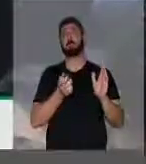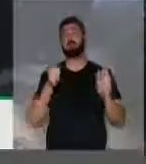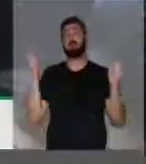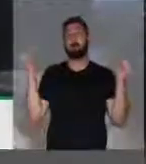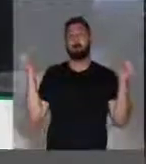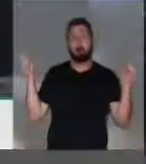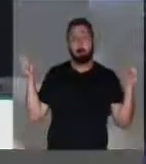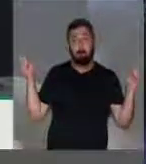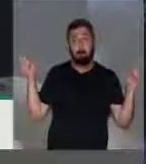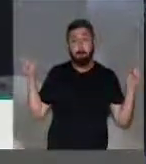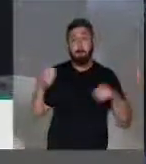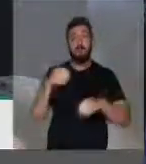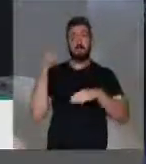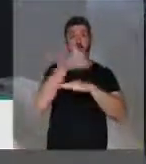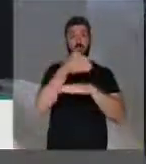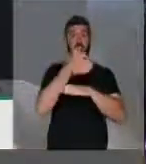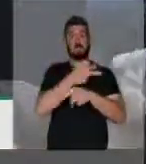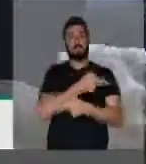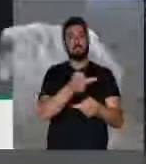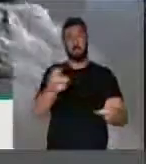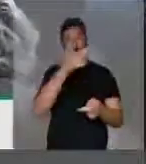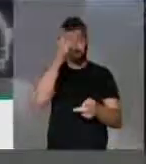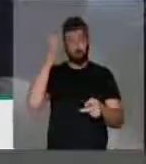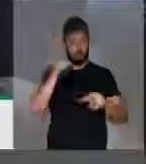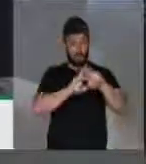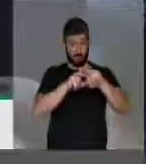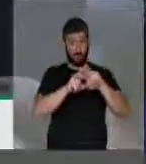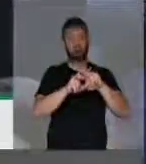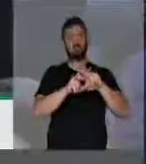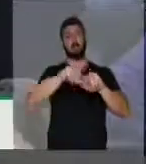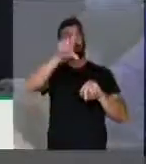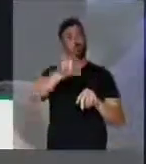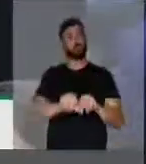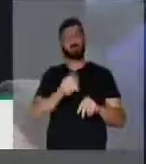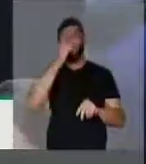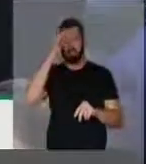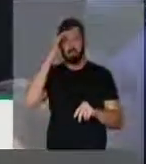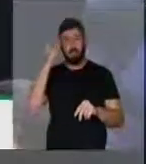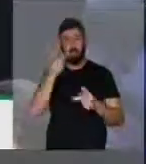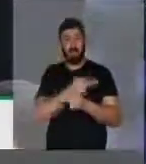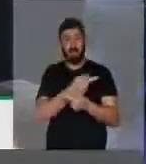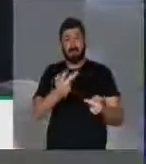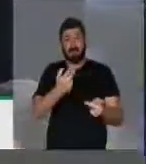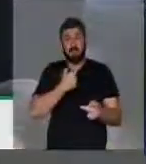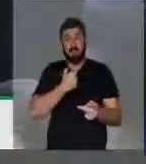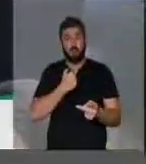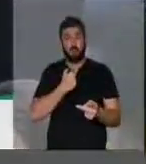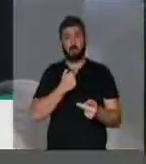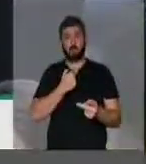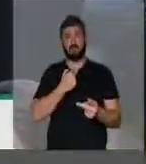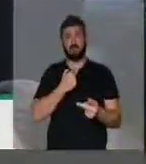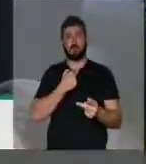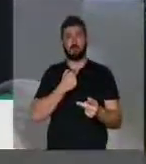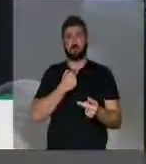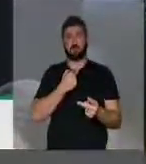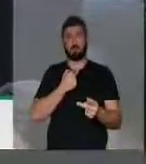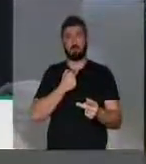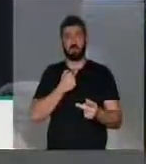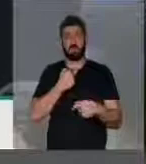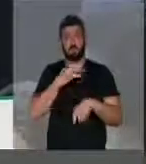possibilidade de visita ao preso, portanto, o preso não poderá ter visita a um determinado